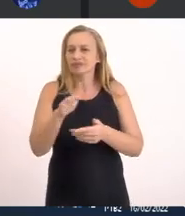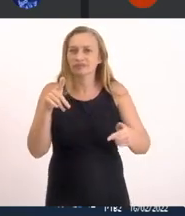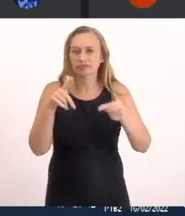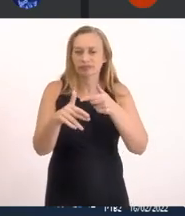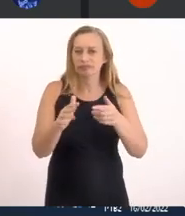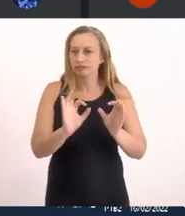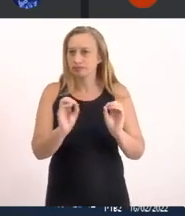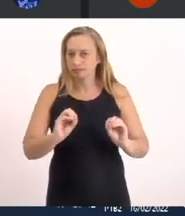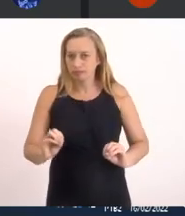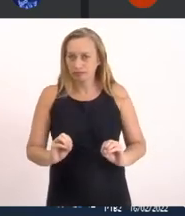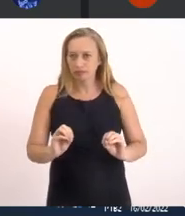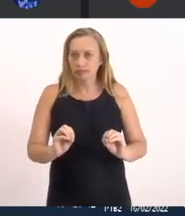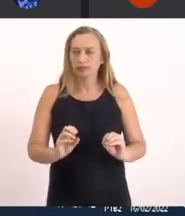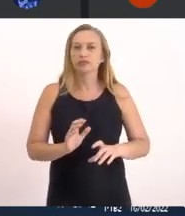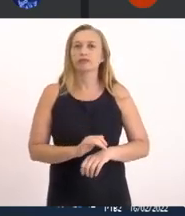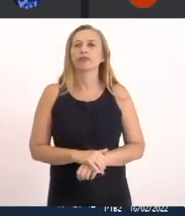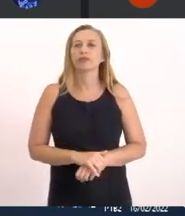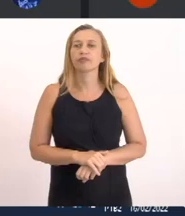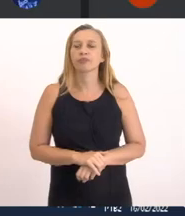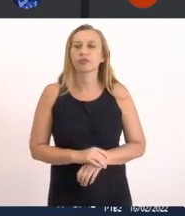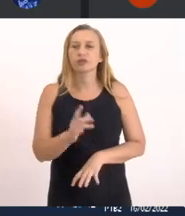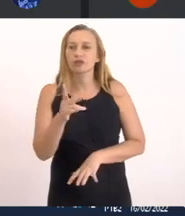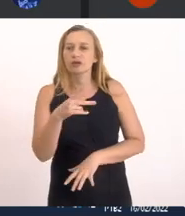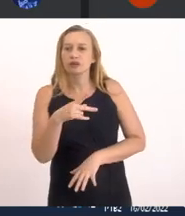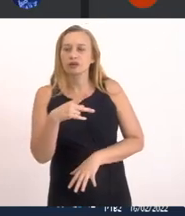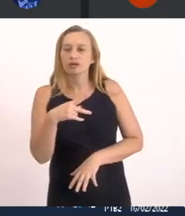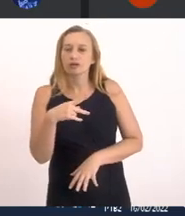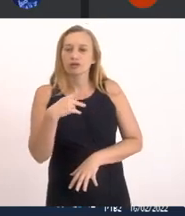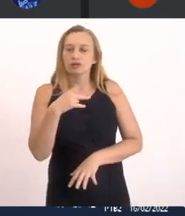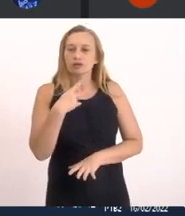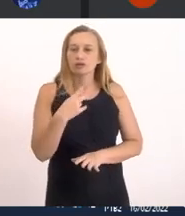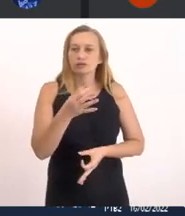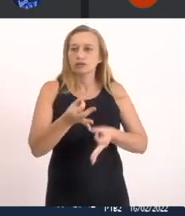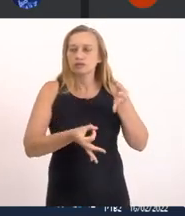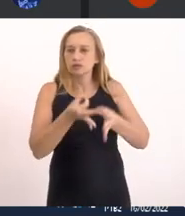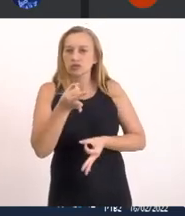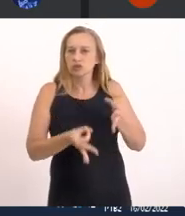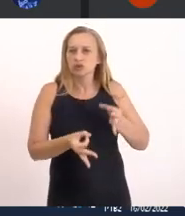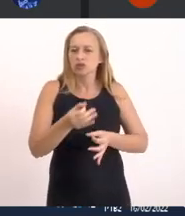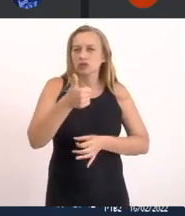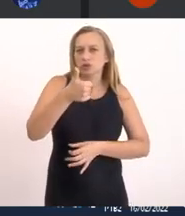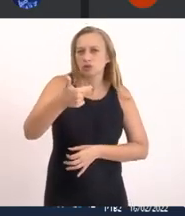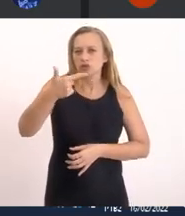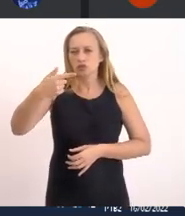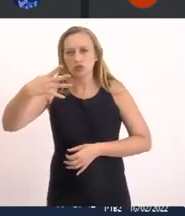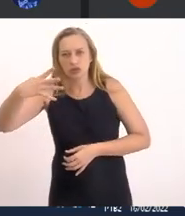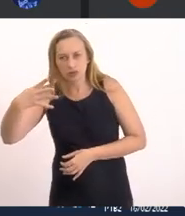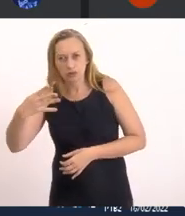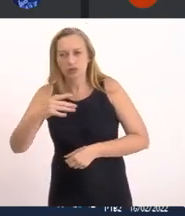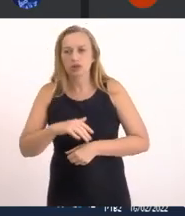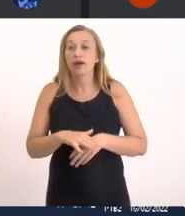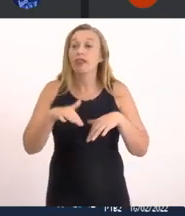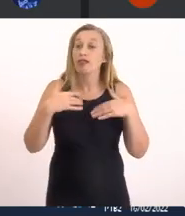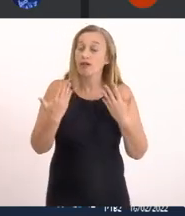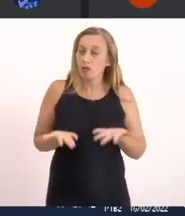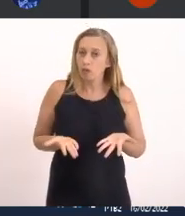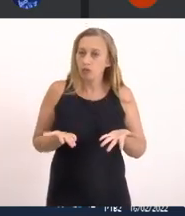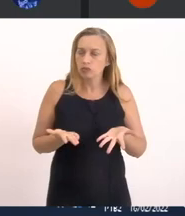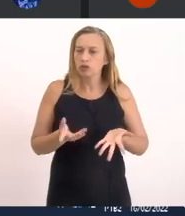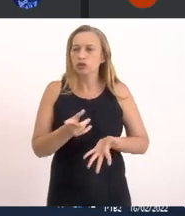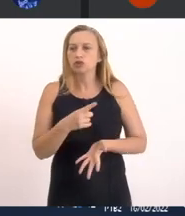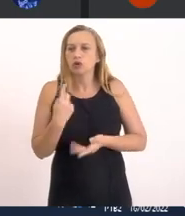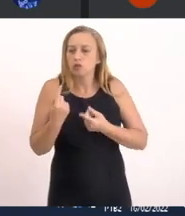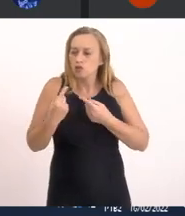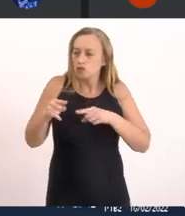pedra Conforme Fora Determinado Pela justiça Lá em 2014 Então Nós